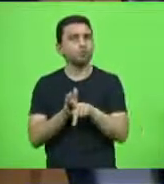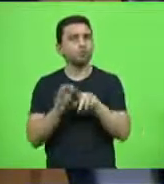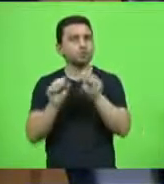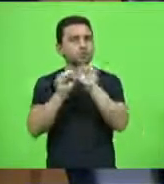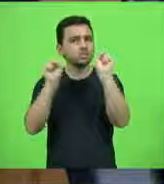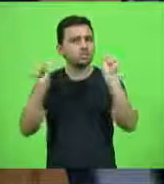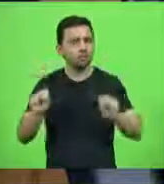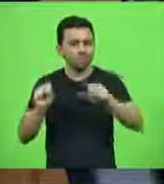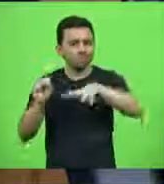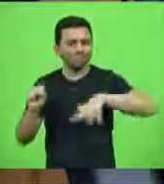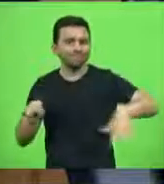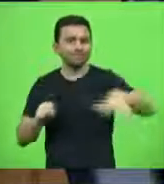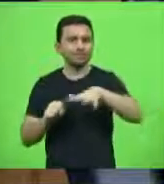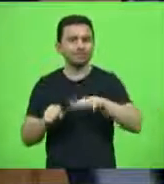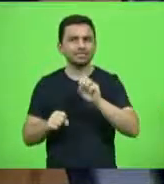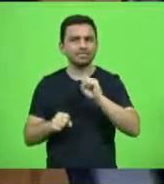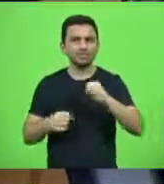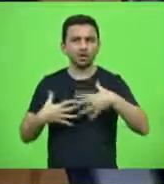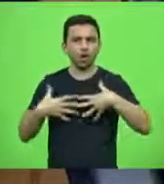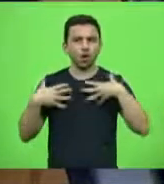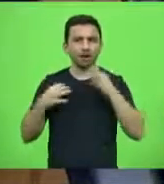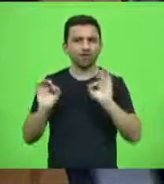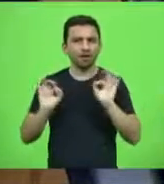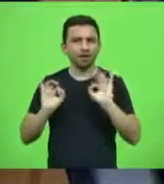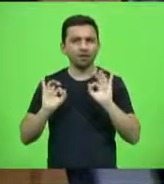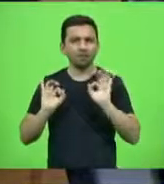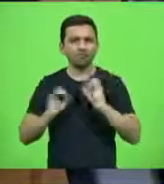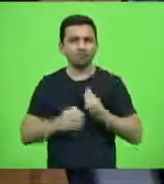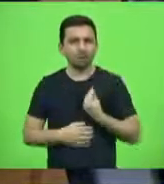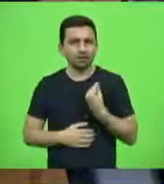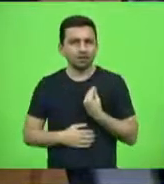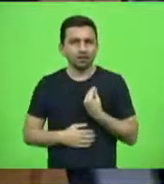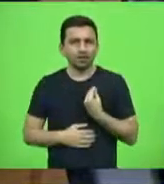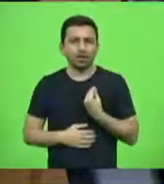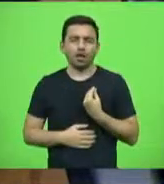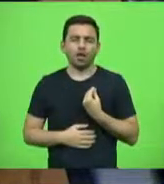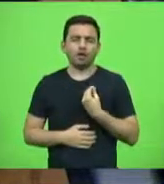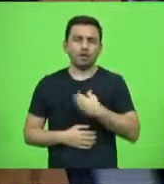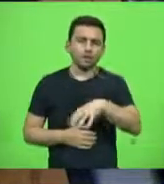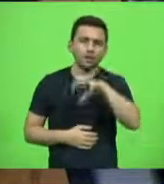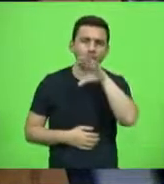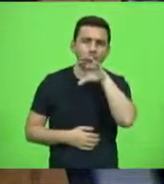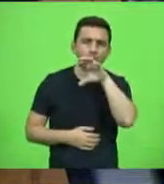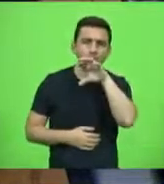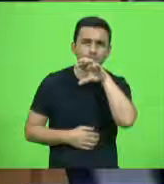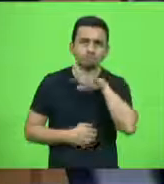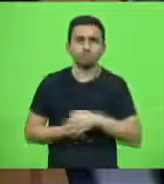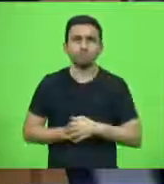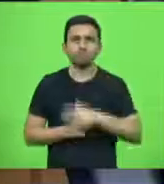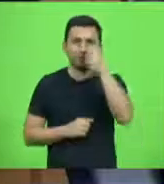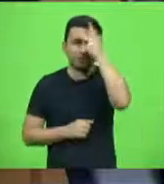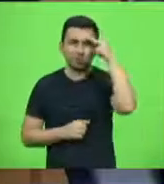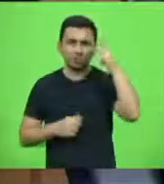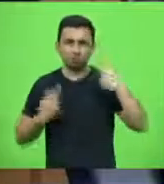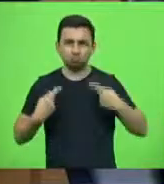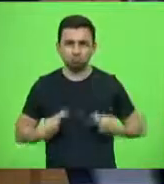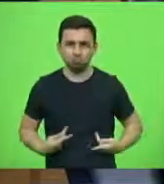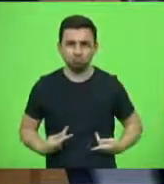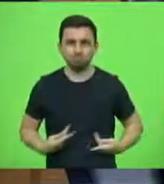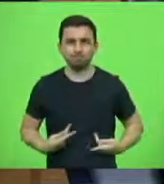e se nós não honrarmos a vida, seja dos animais, seja dos seres humanos,